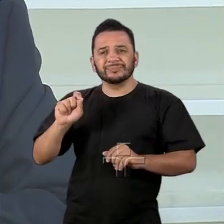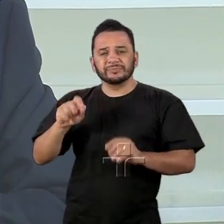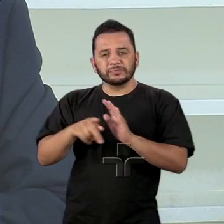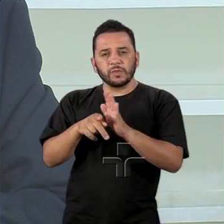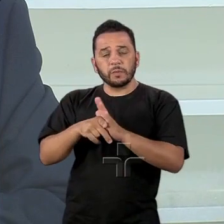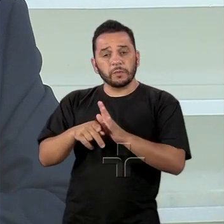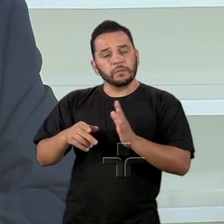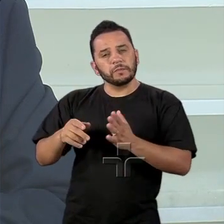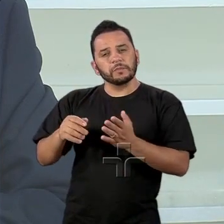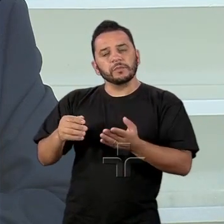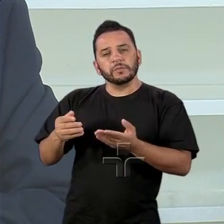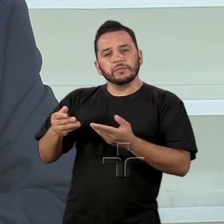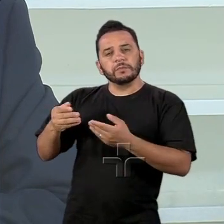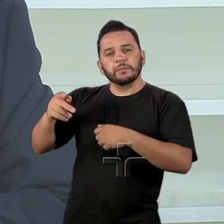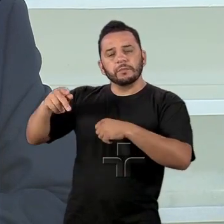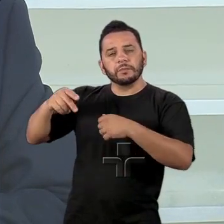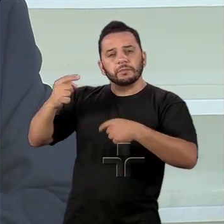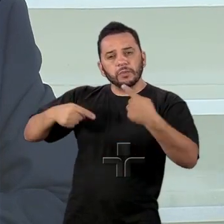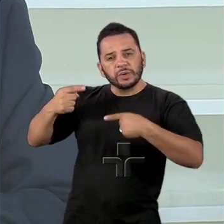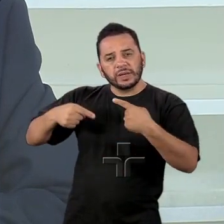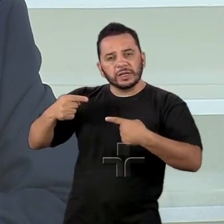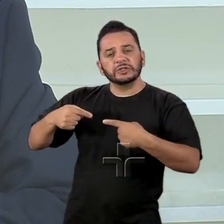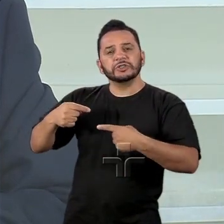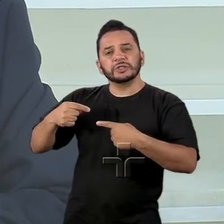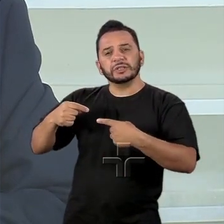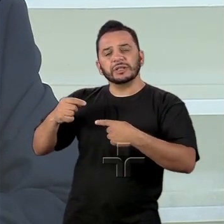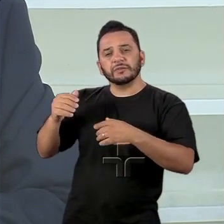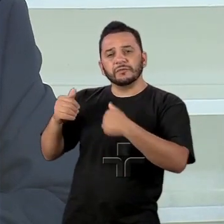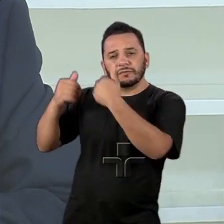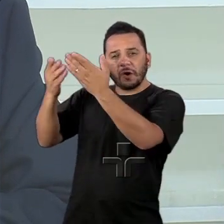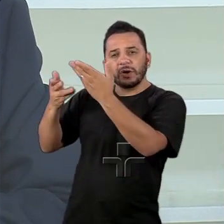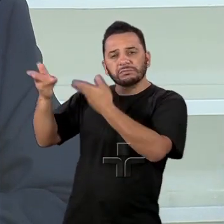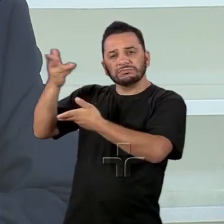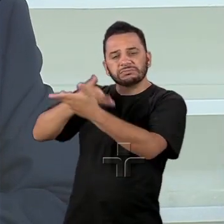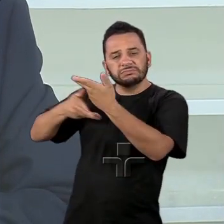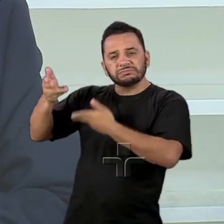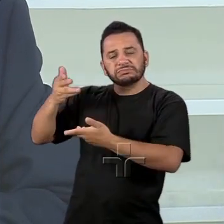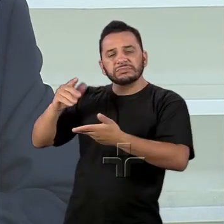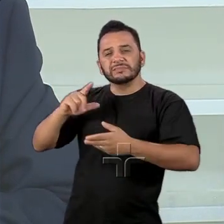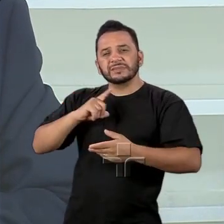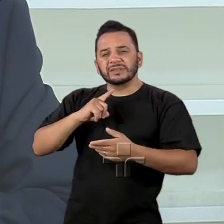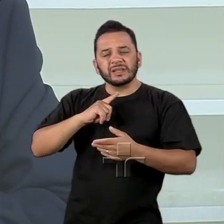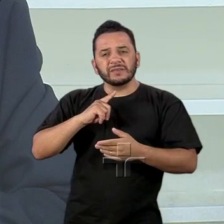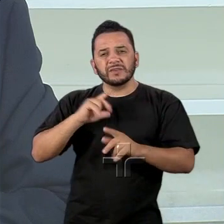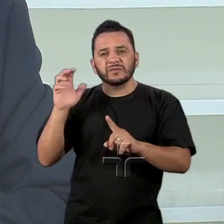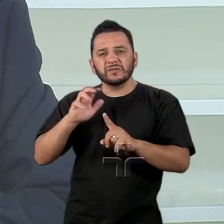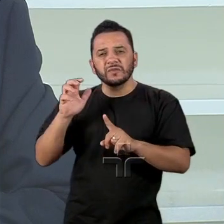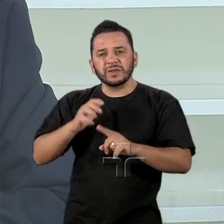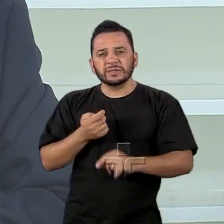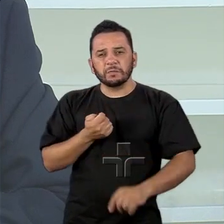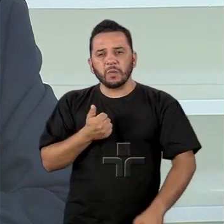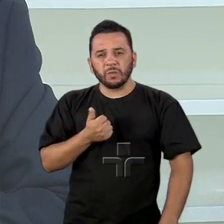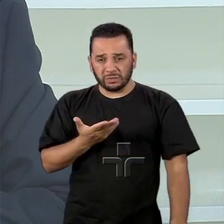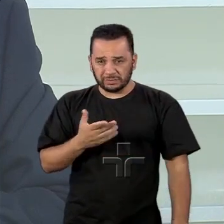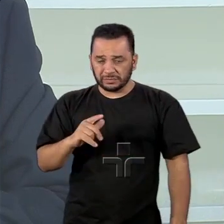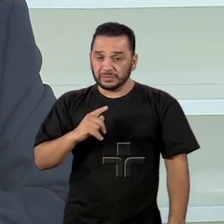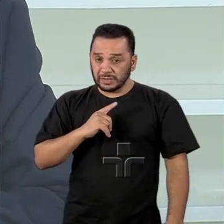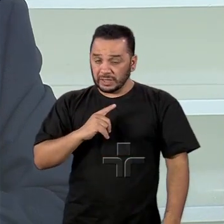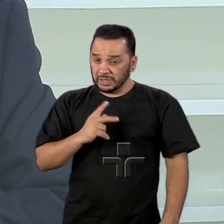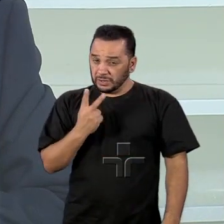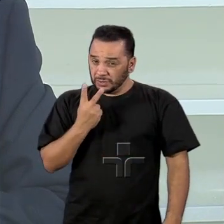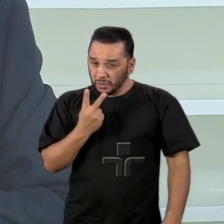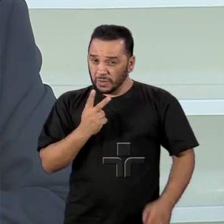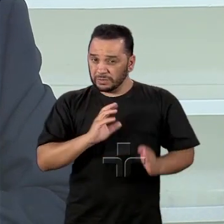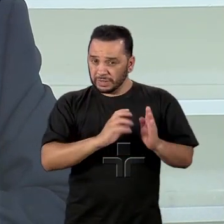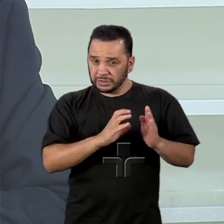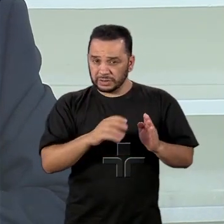teve um papel muito pequeno. Com exceção de dois partidos,